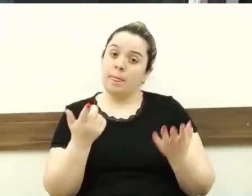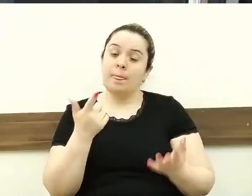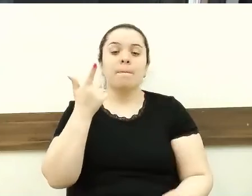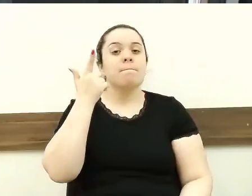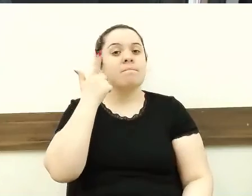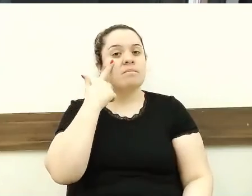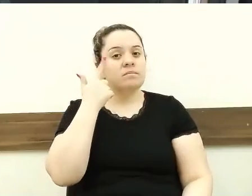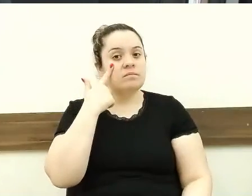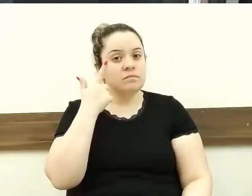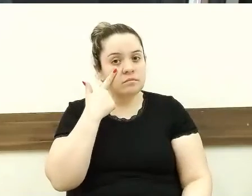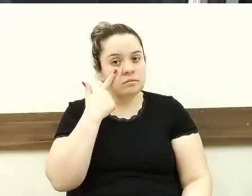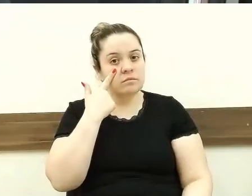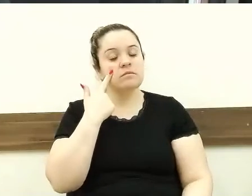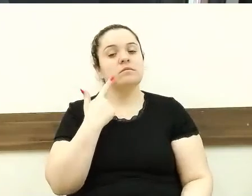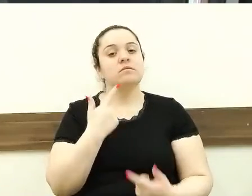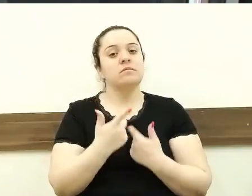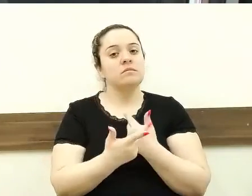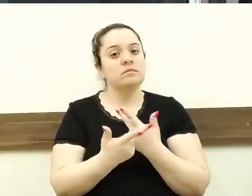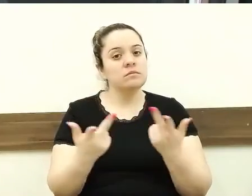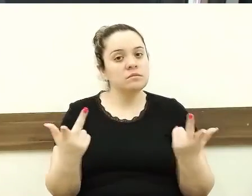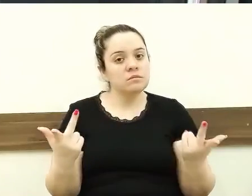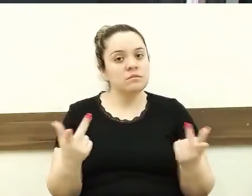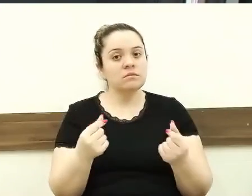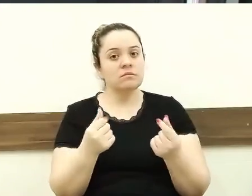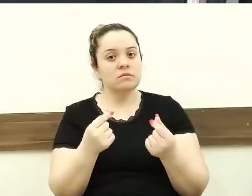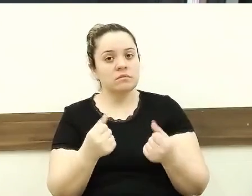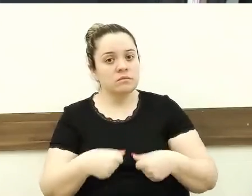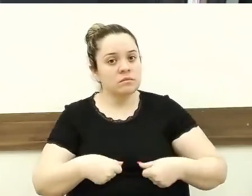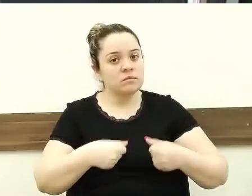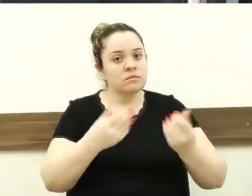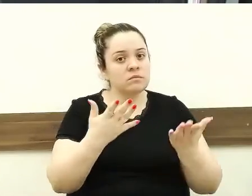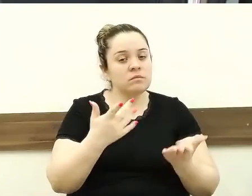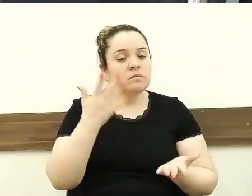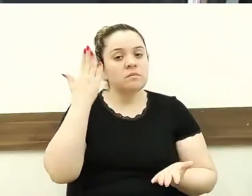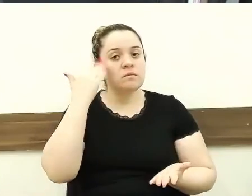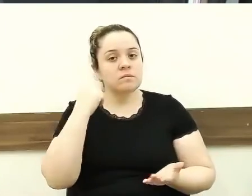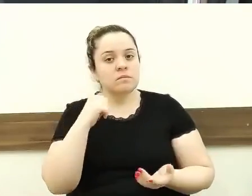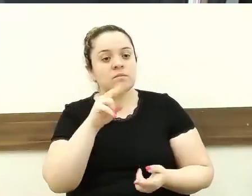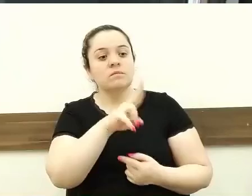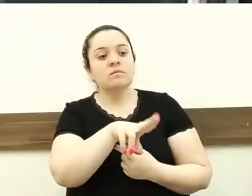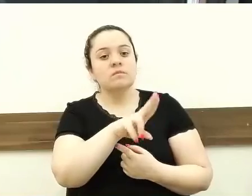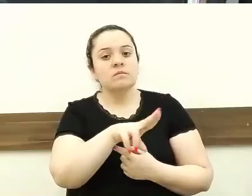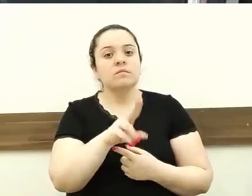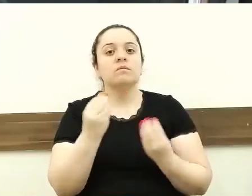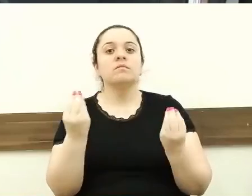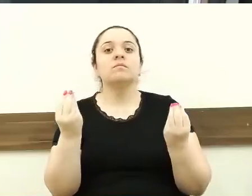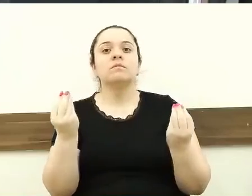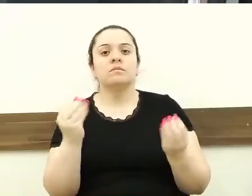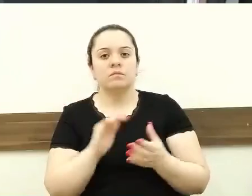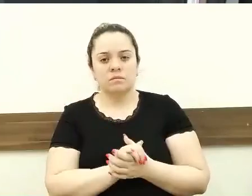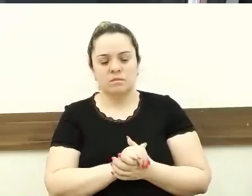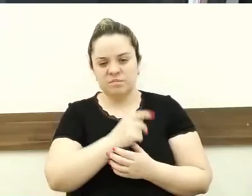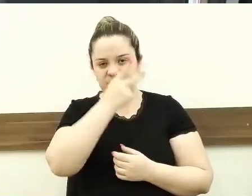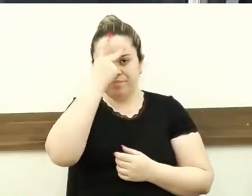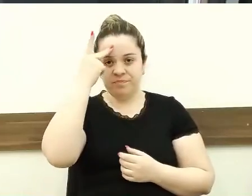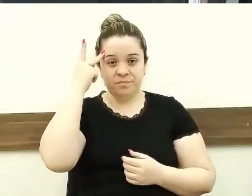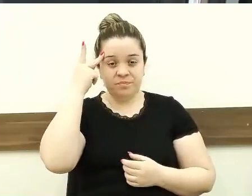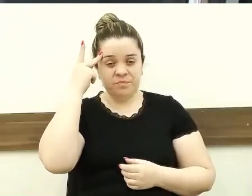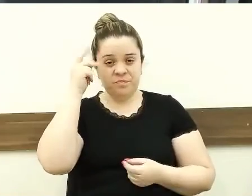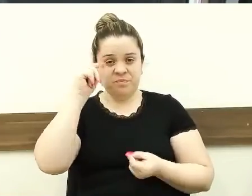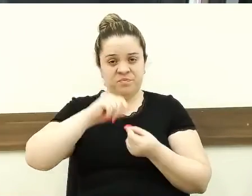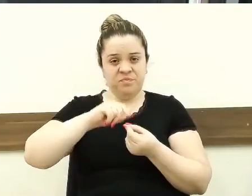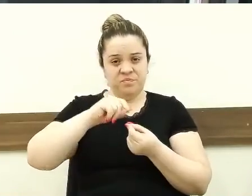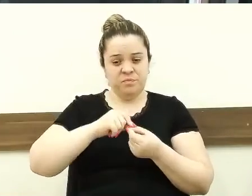dos gastos e saber também para que está sendo utilizado esses veículos. Muitas pessoas estão fazendo suas tarefas particulares